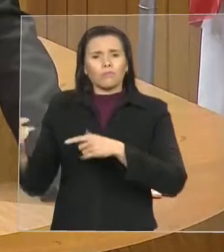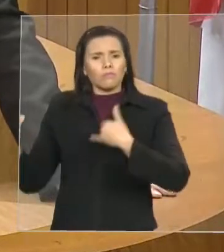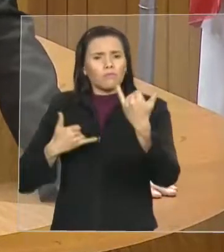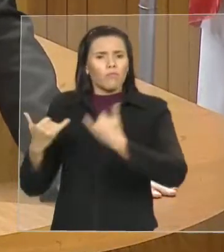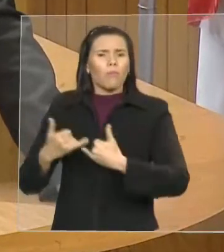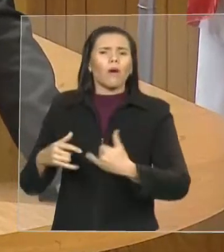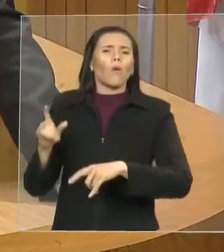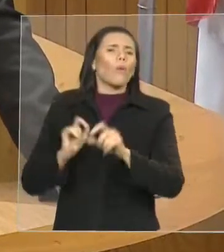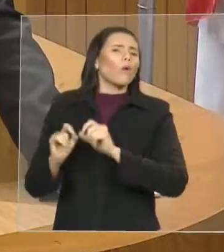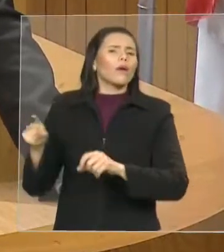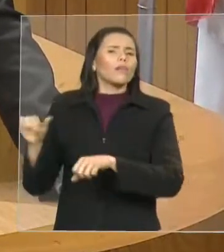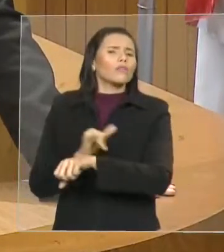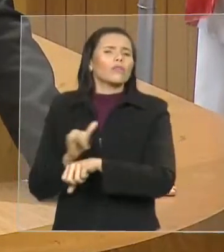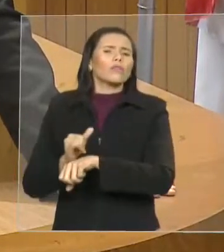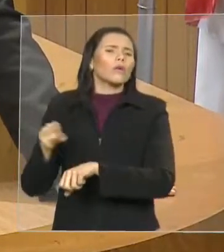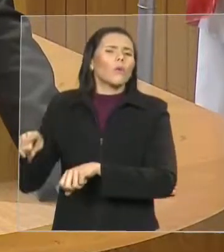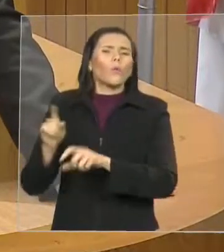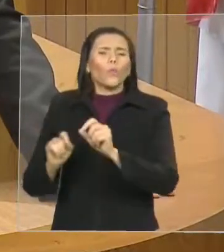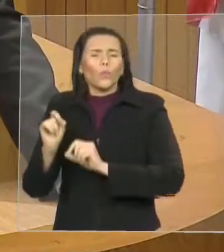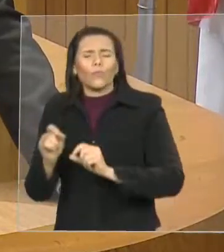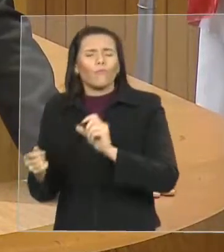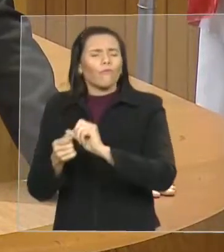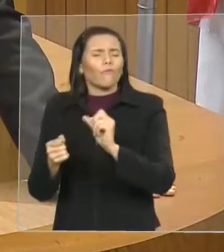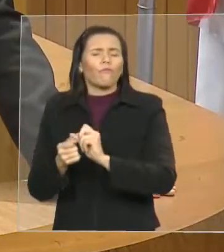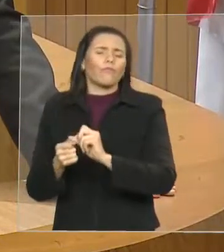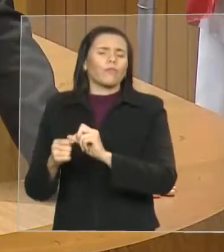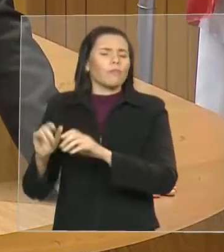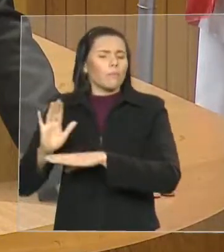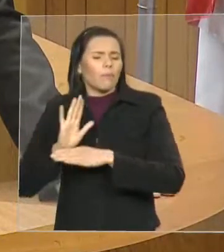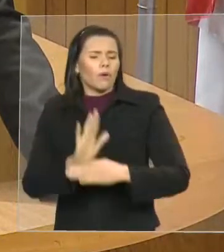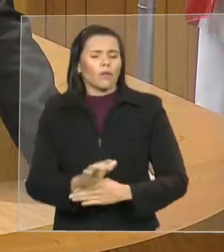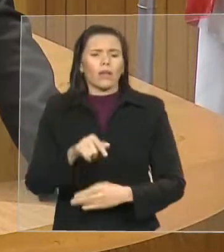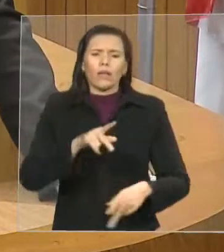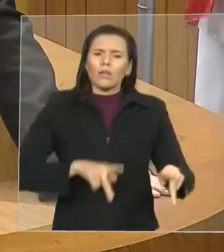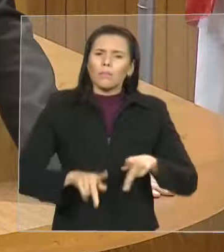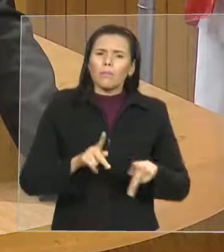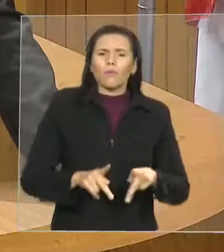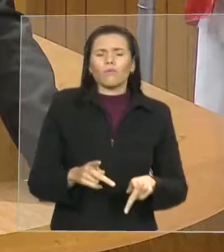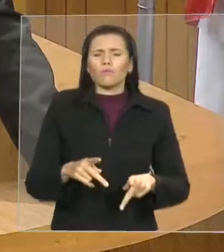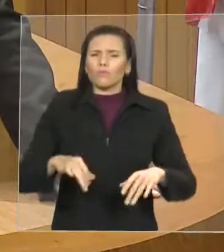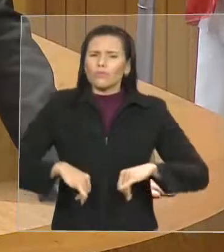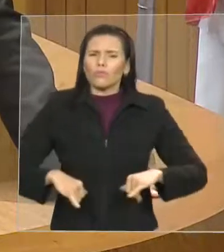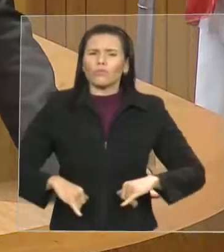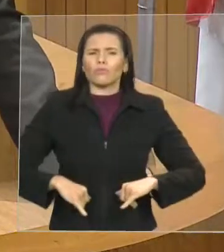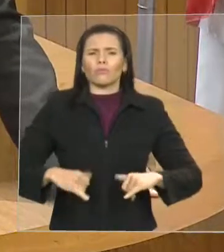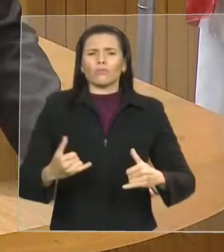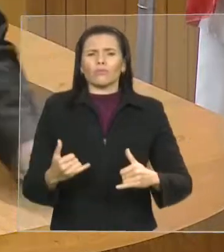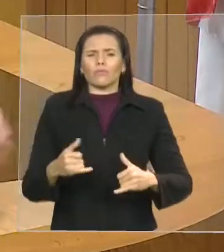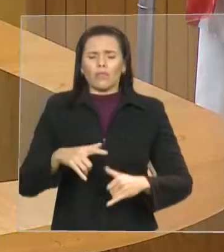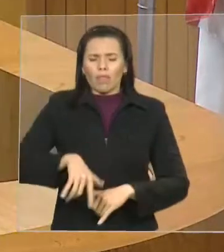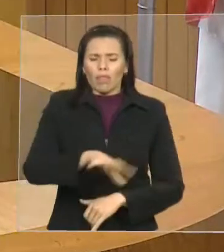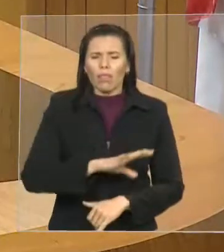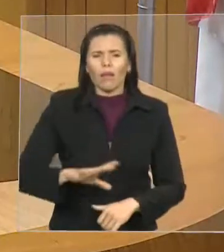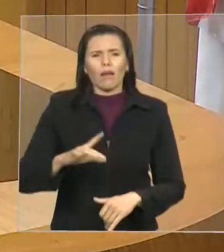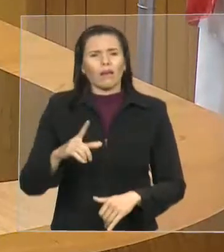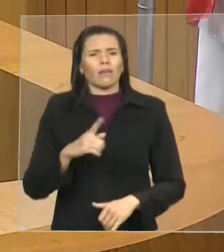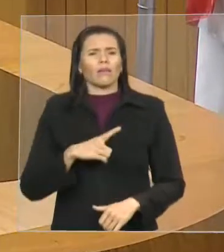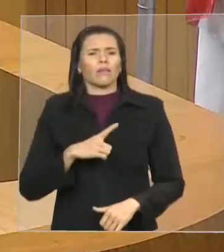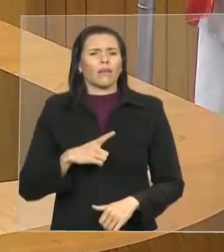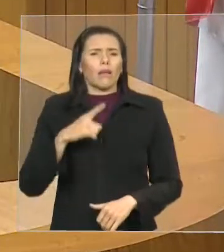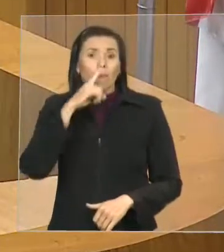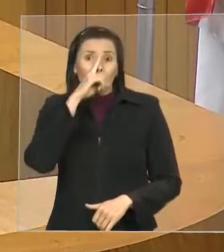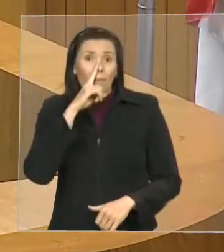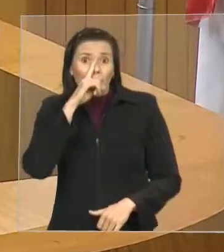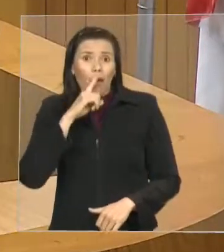cópia do mapeamento das áreas dos municípios do Estado com maior risco de inundações. Que seja encaminhada a esta